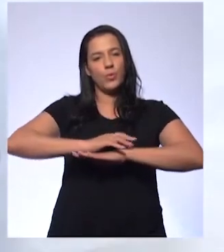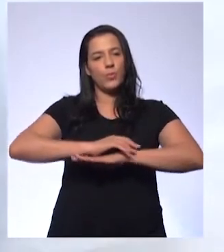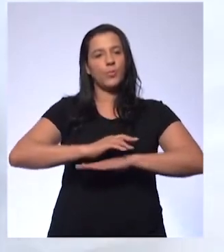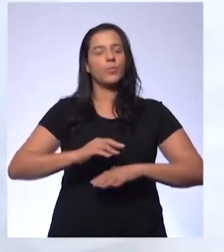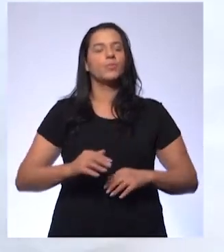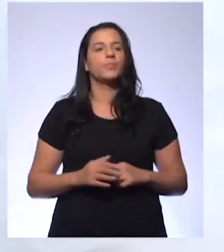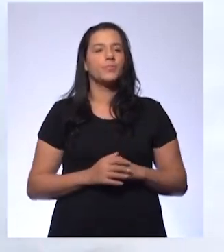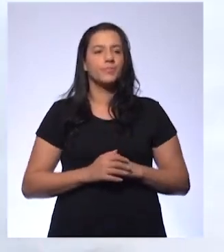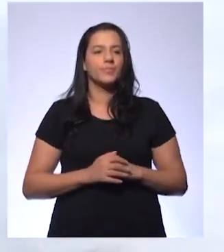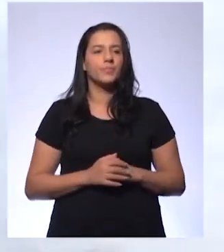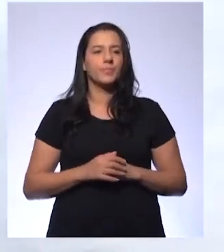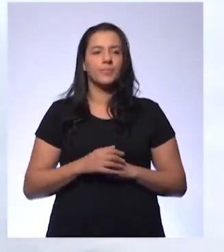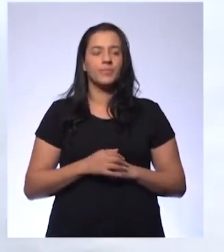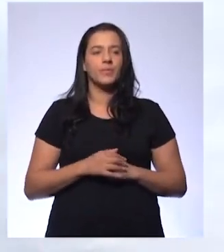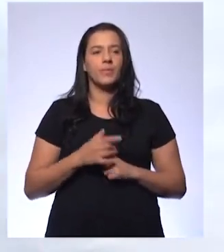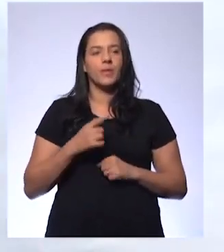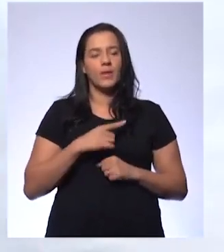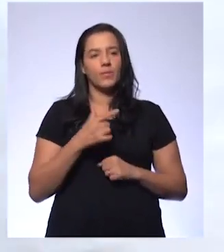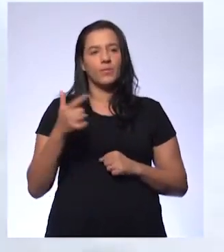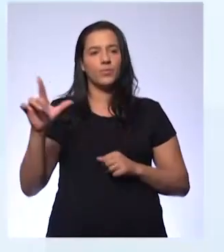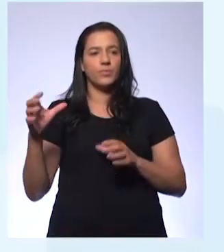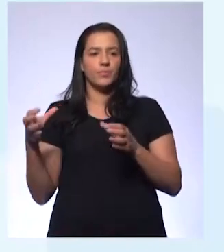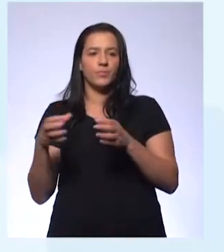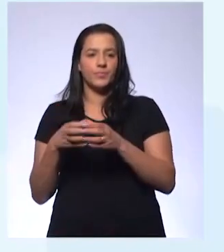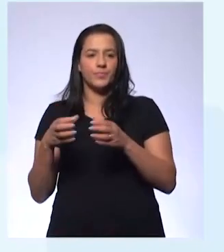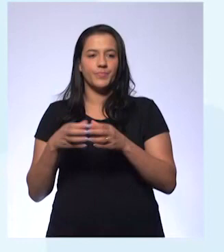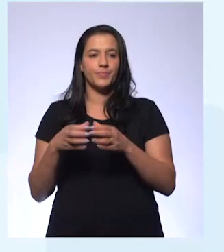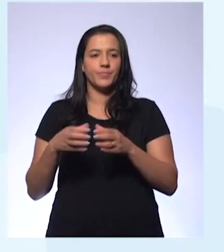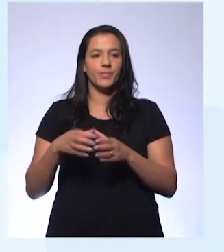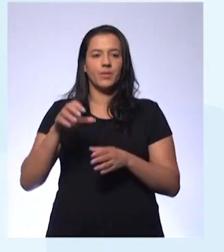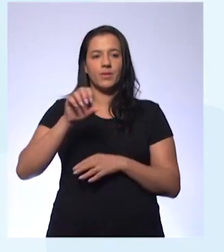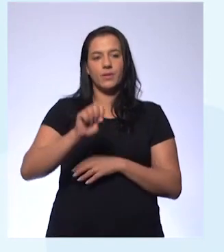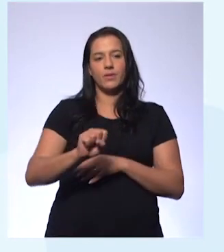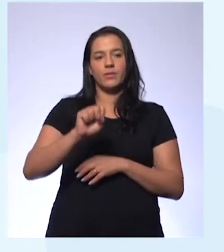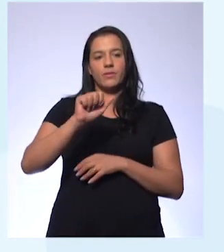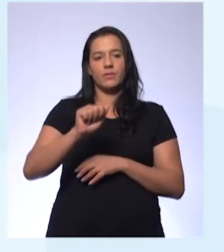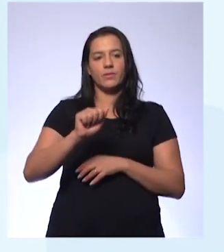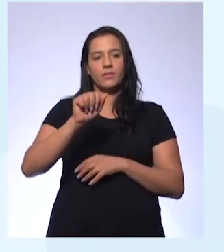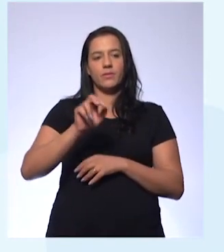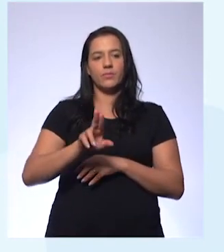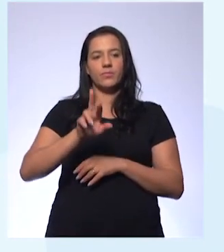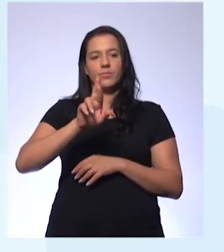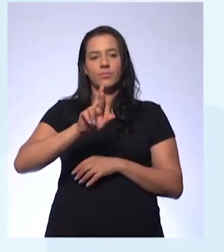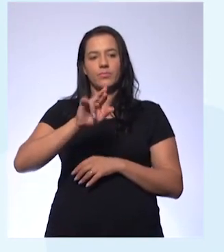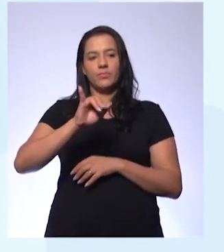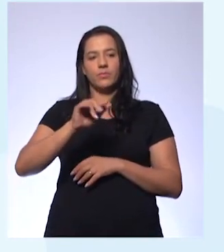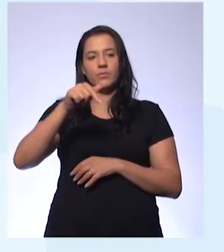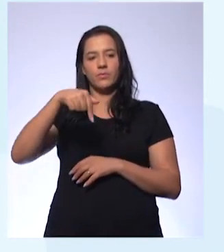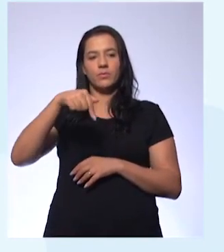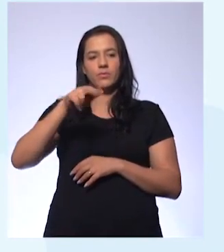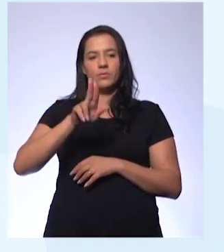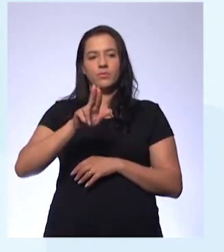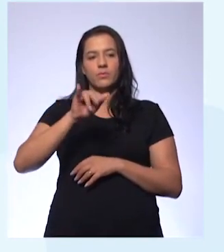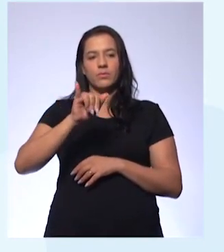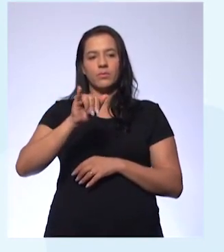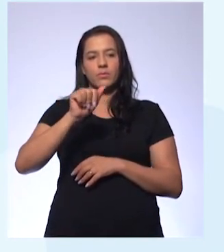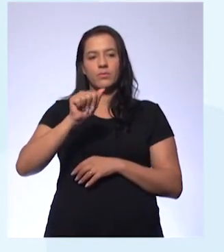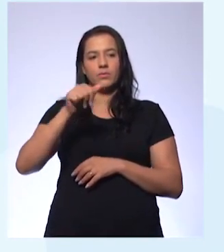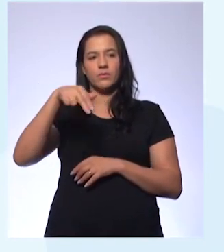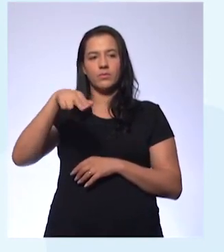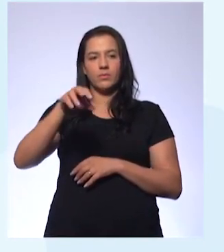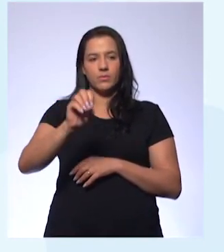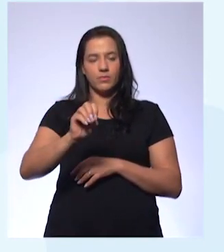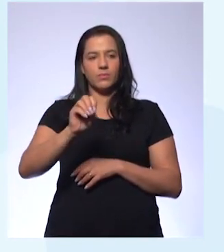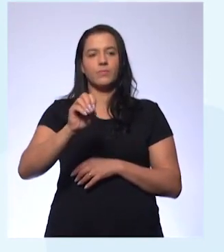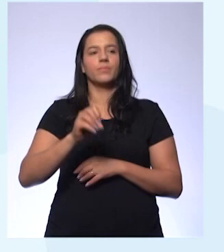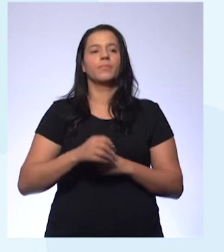para danar, tá bom? E o outro é o saurischiano, né? Que aí já tem a cintura mais parecida com os lagartos que a gente tem, porque